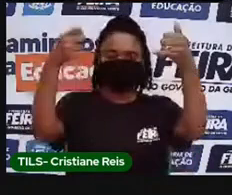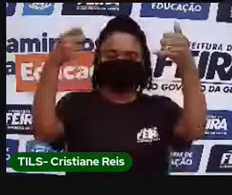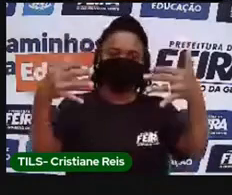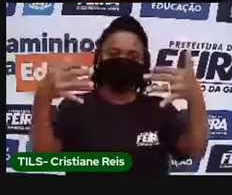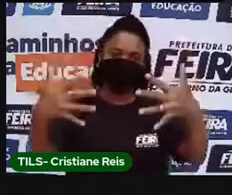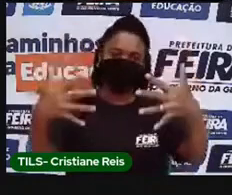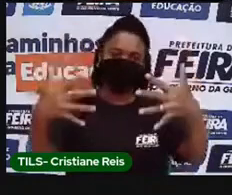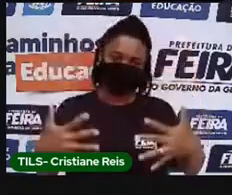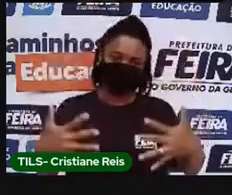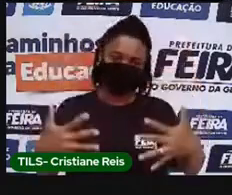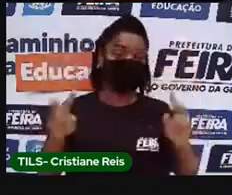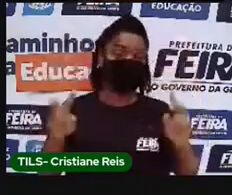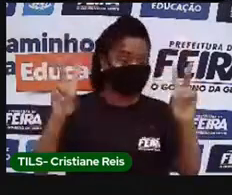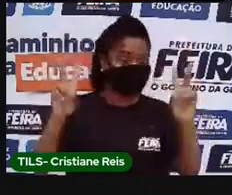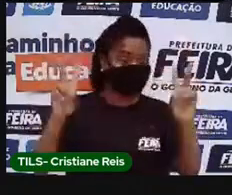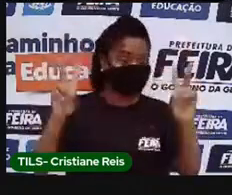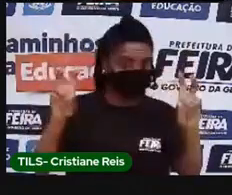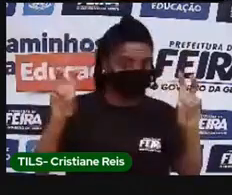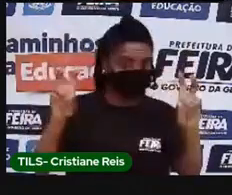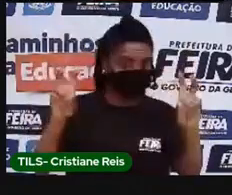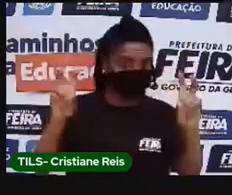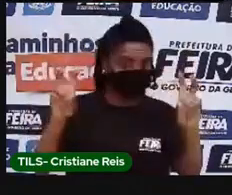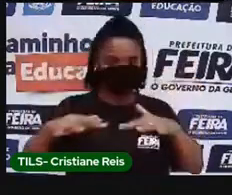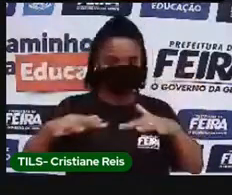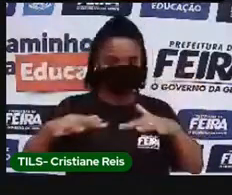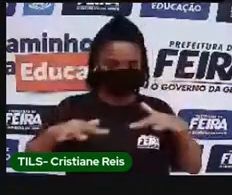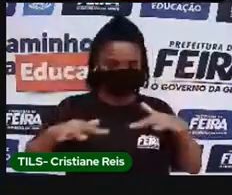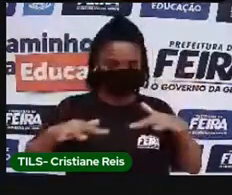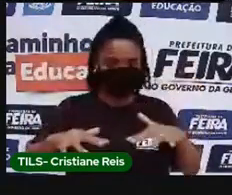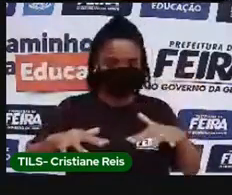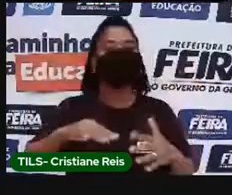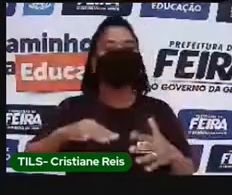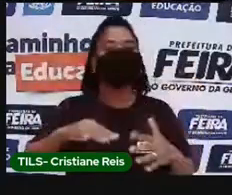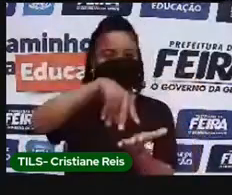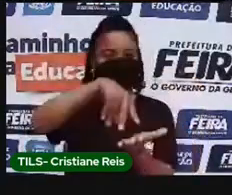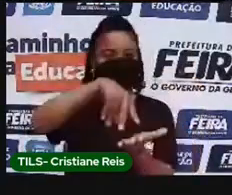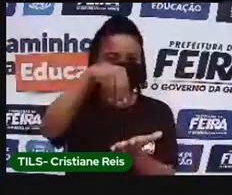que são as manifestações artístico-culturais.